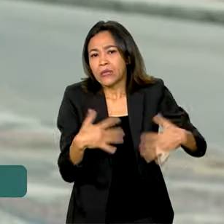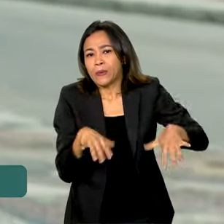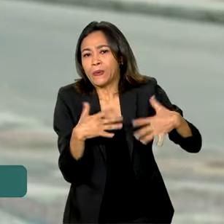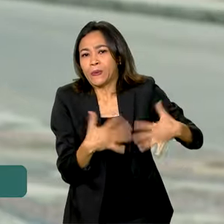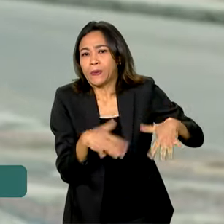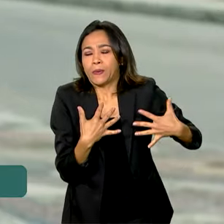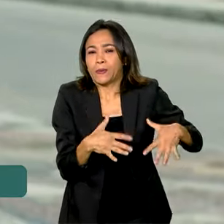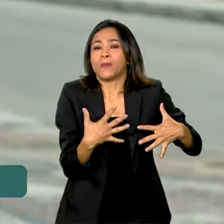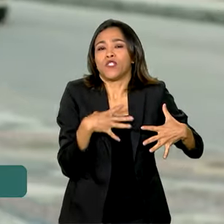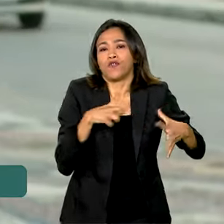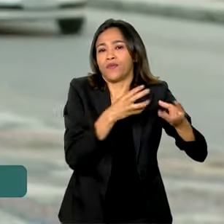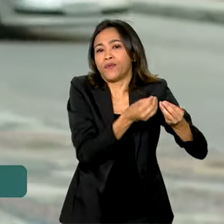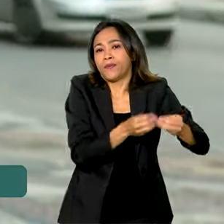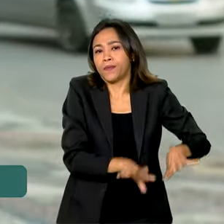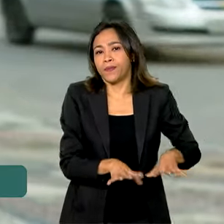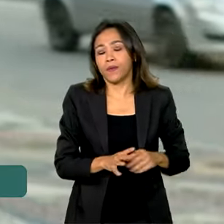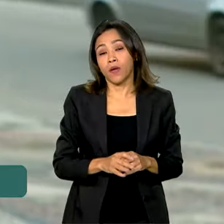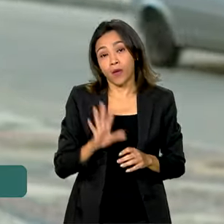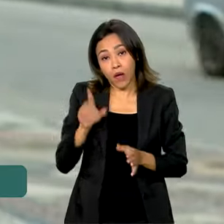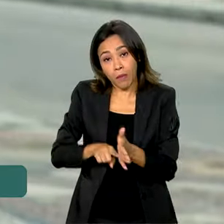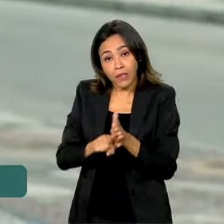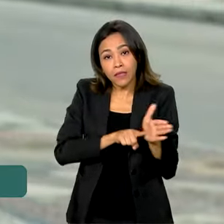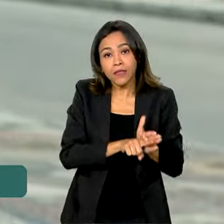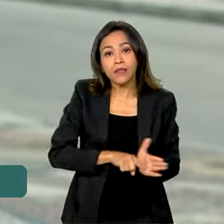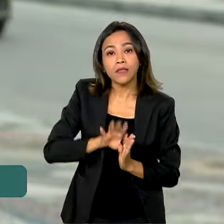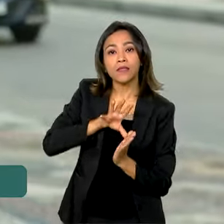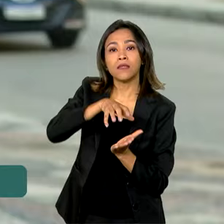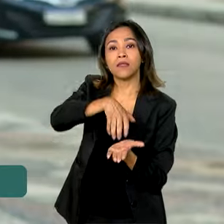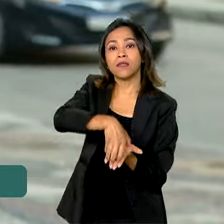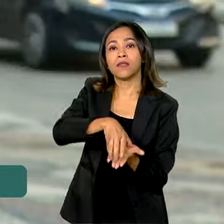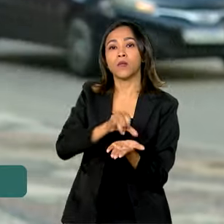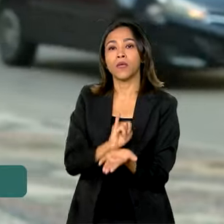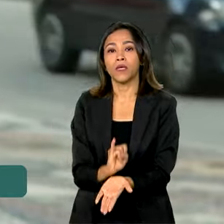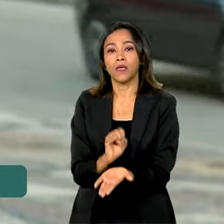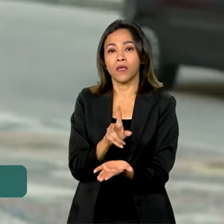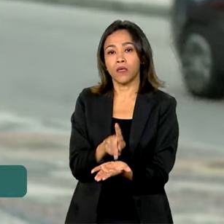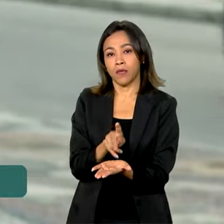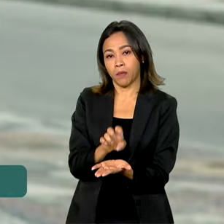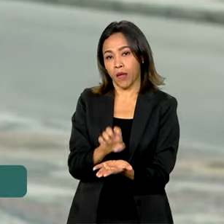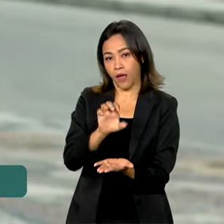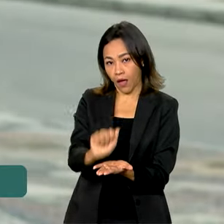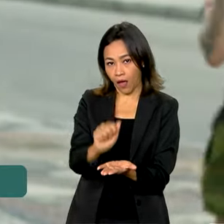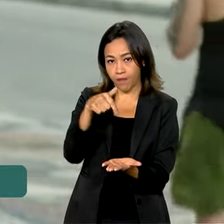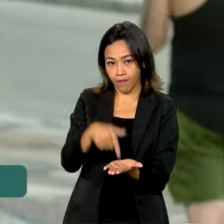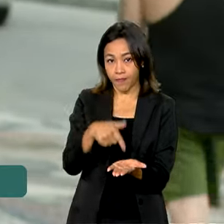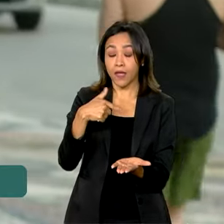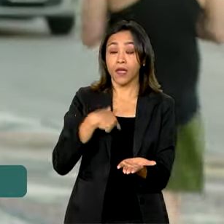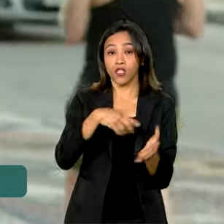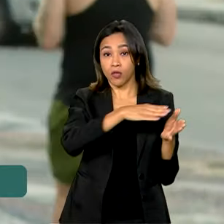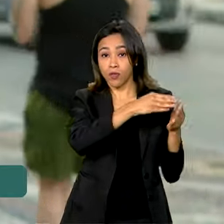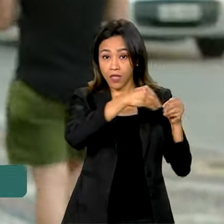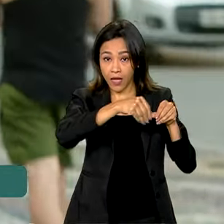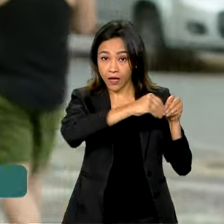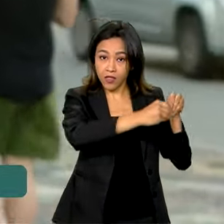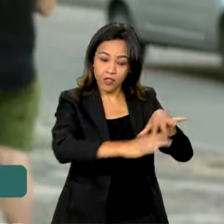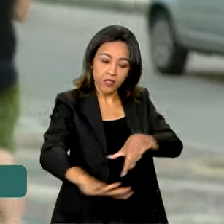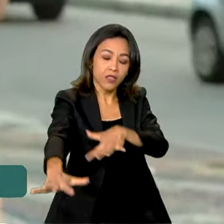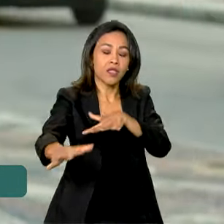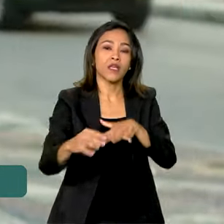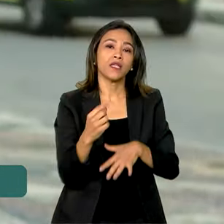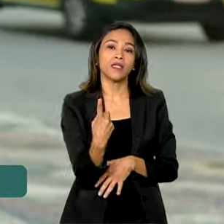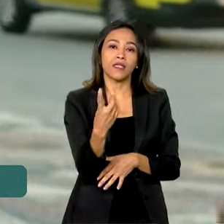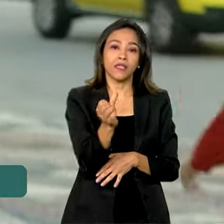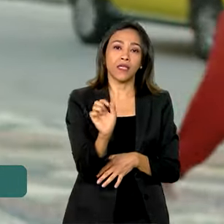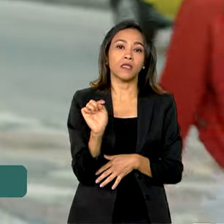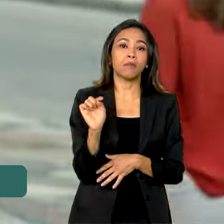afetadas. Ainda segundo o estudo do IPEA, a mancha de impacto das enchentes e deslizamentos atingiu 16 mil quilômetros